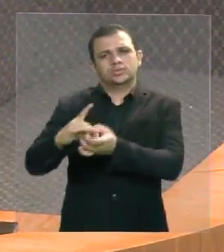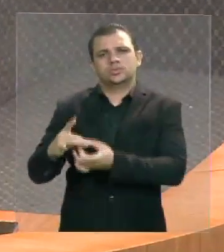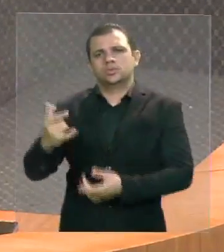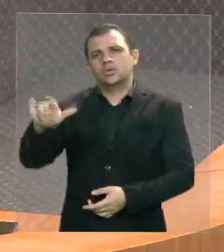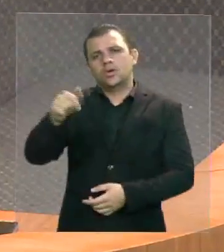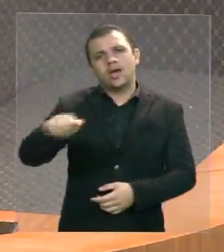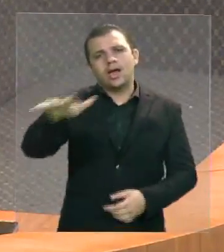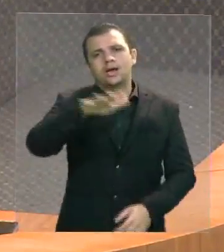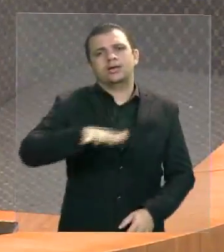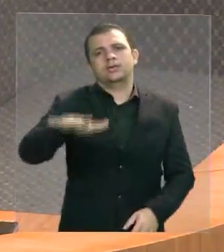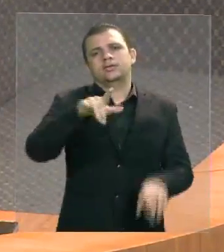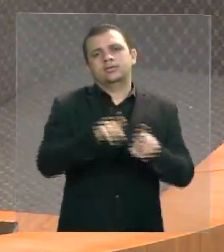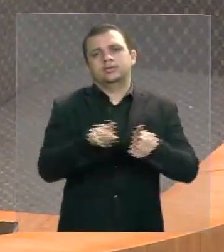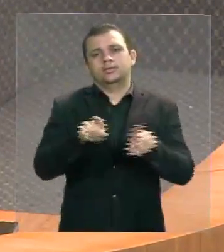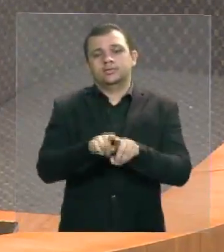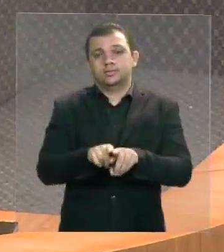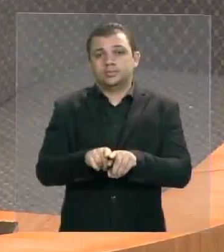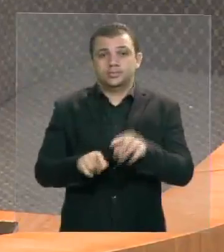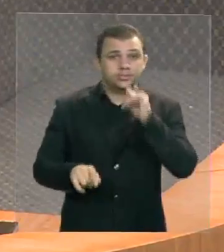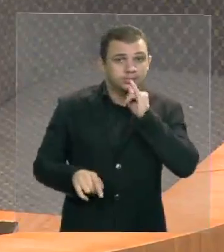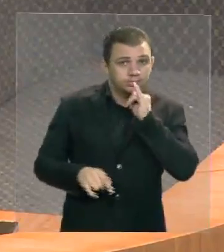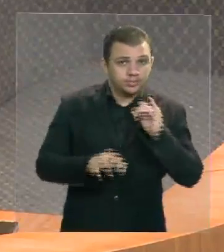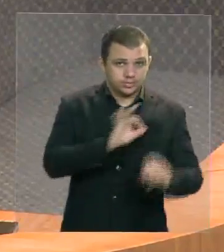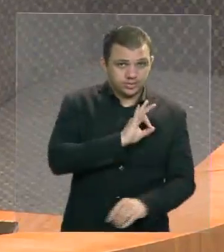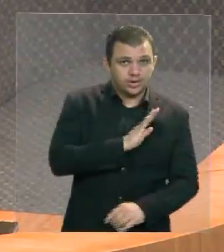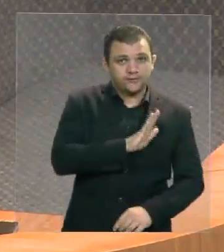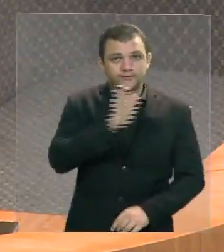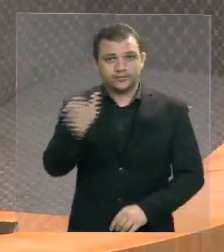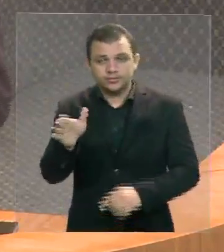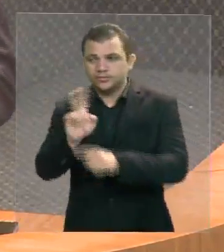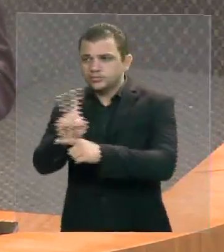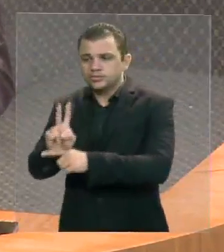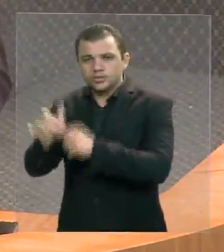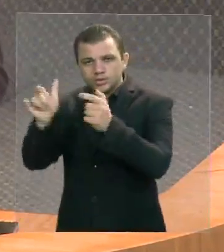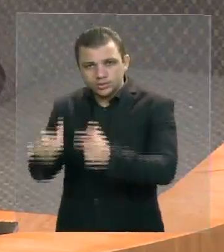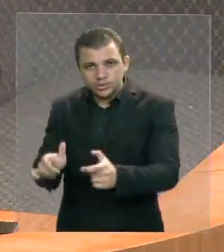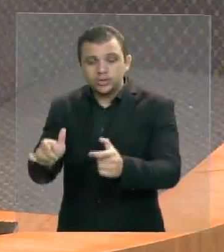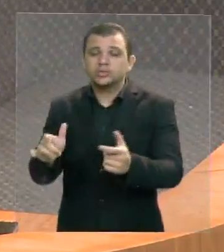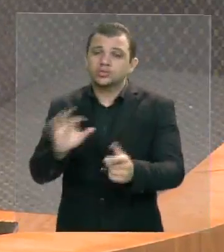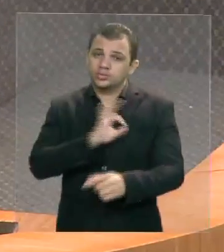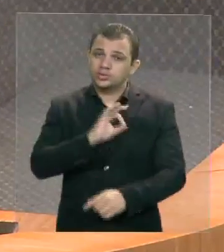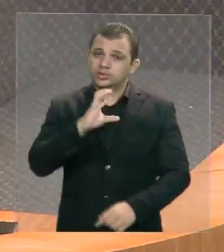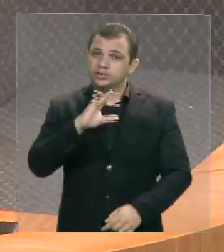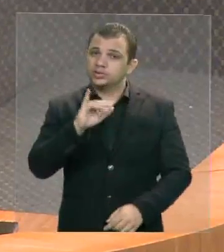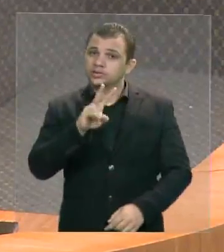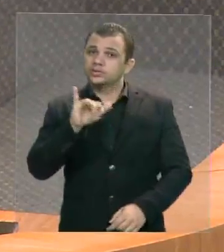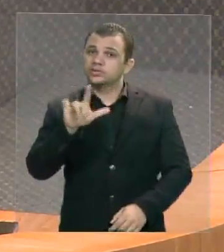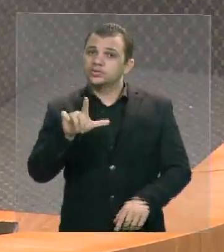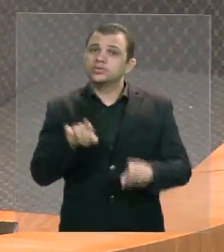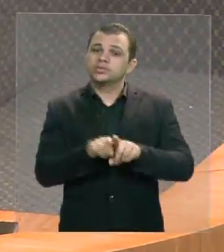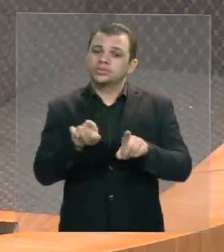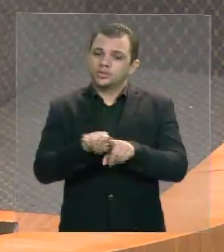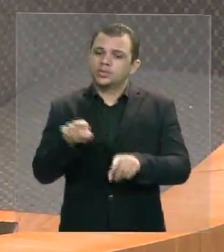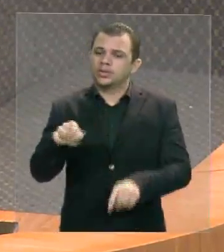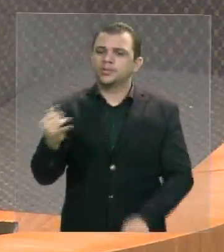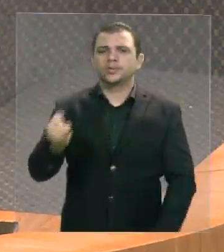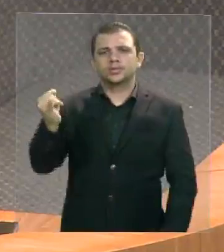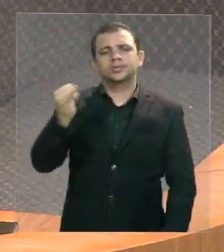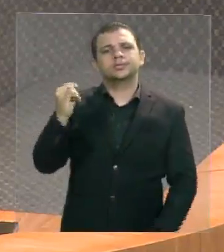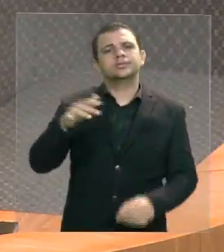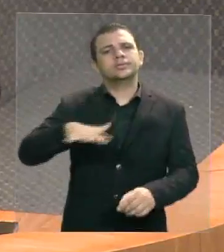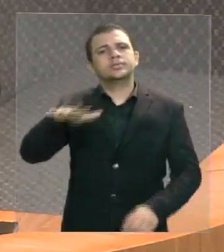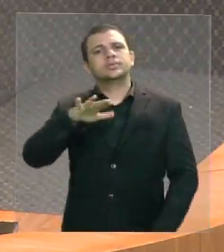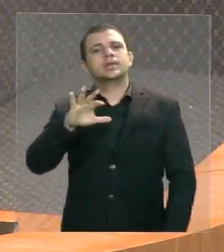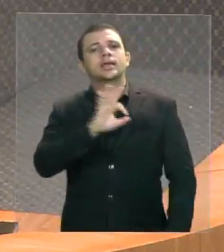vistoriando o presídio do Maracujá realmente, Polícia Civil foi valorizada na questão dos delegados estive inclusive reunido com a